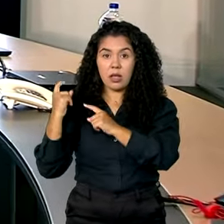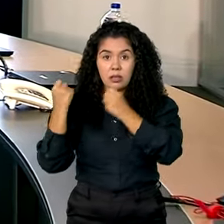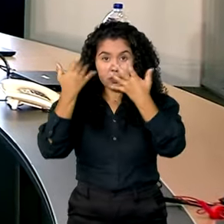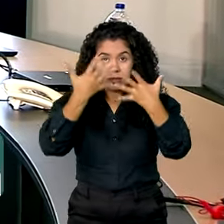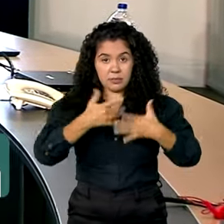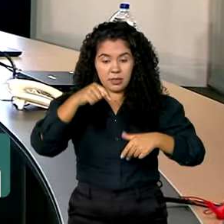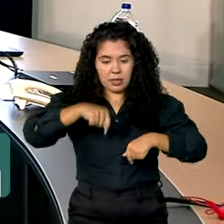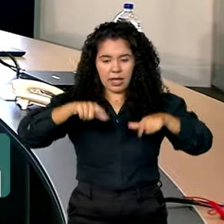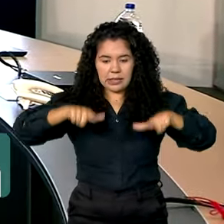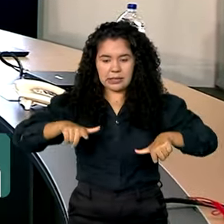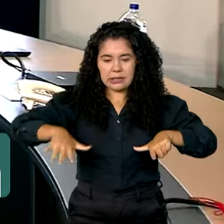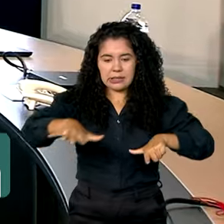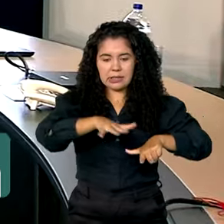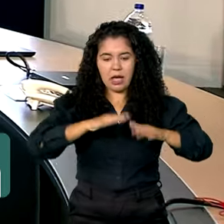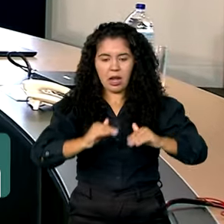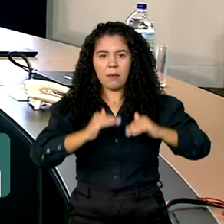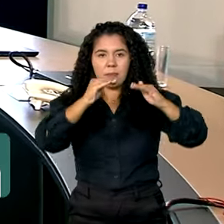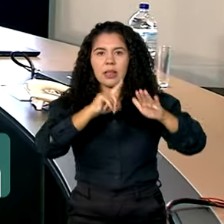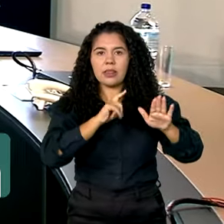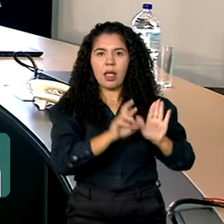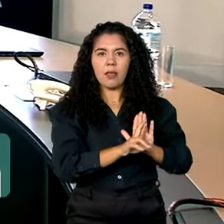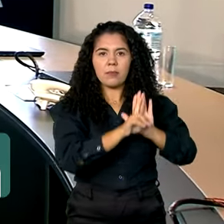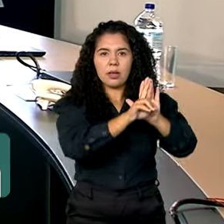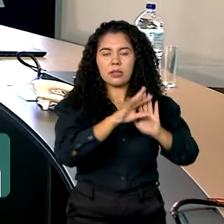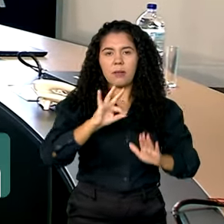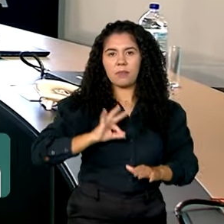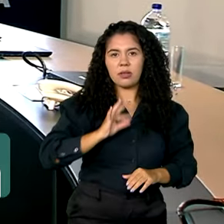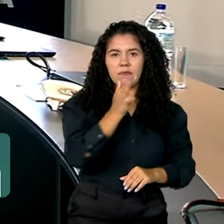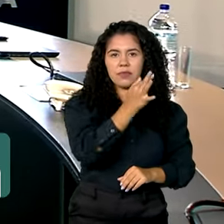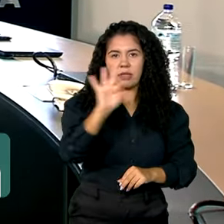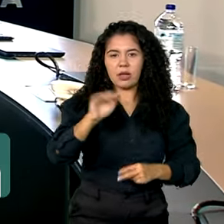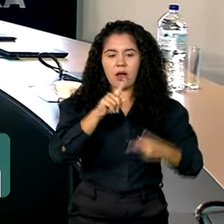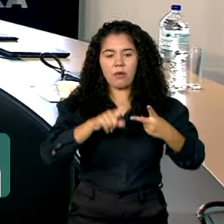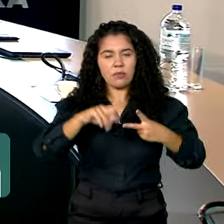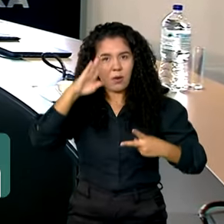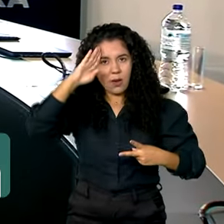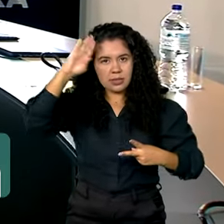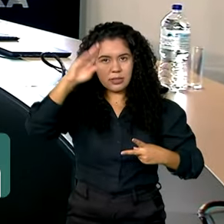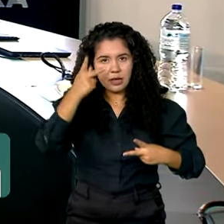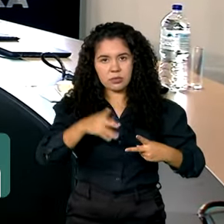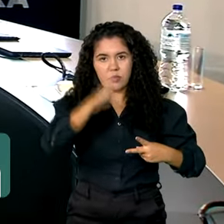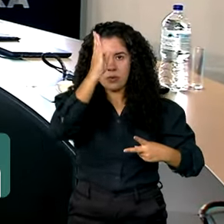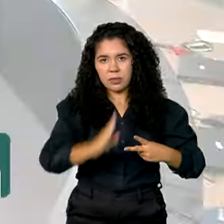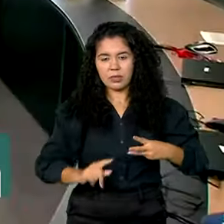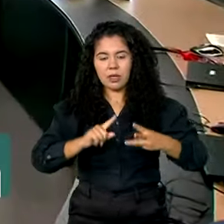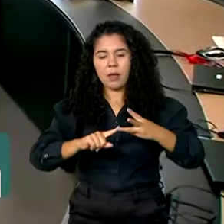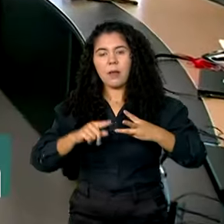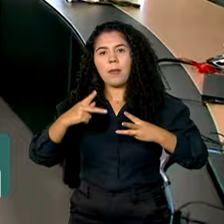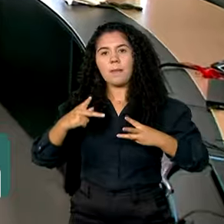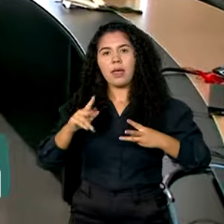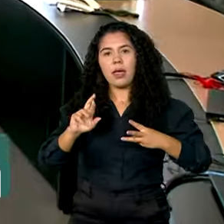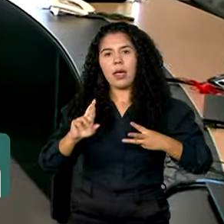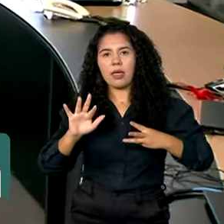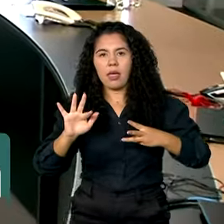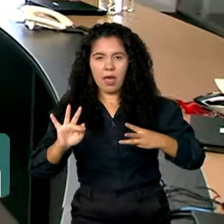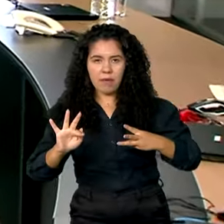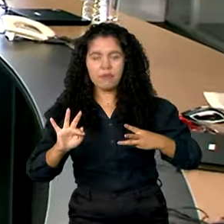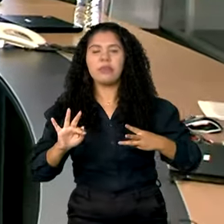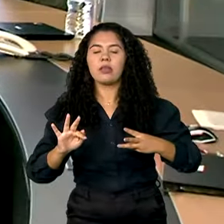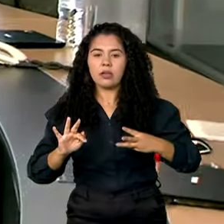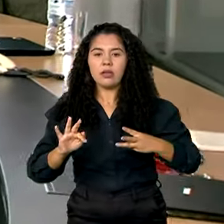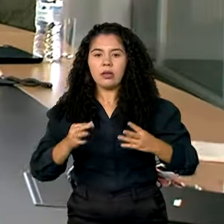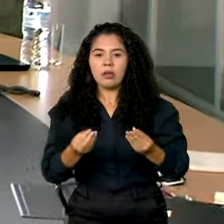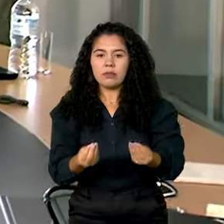representantes, por exemplo, da Polícia Federal, do Exército Brasileiro, da Polícia Rodoviária Federal, ela nos dá uma